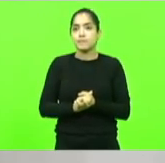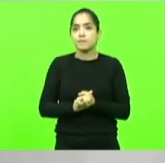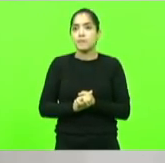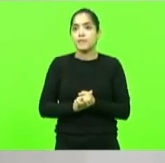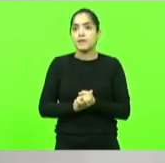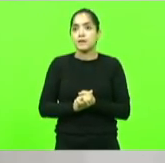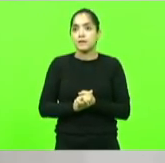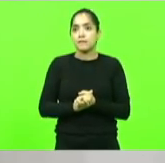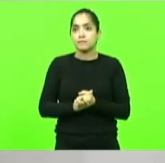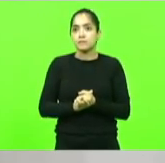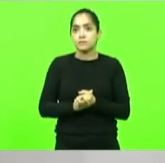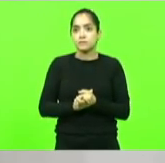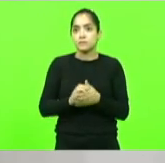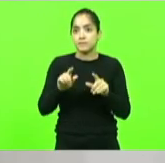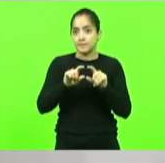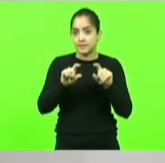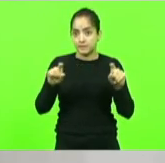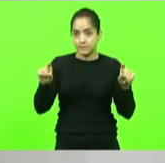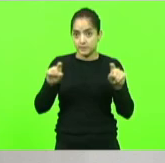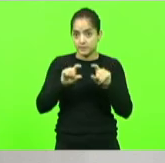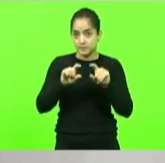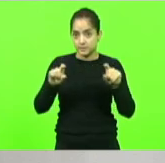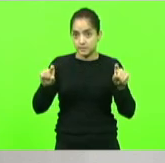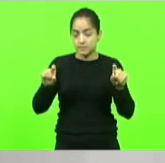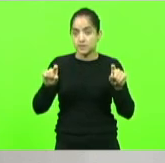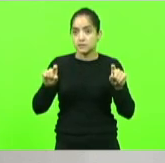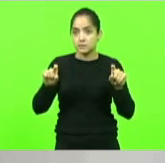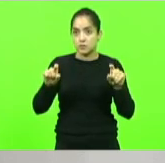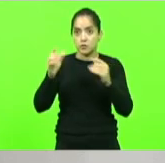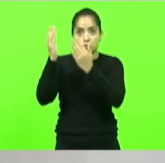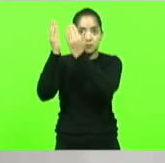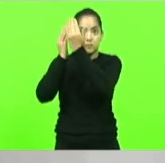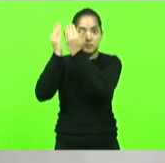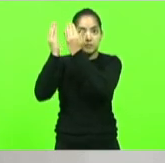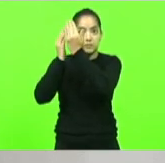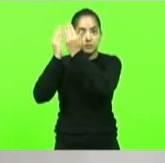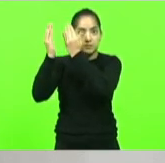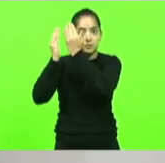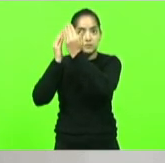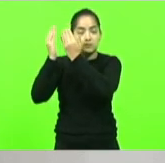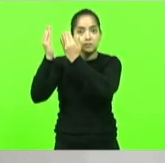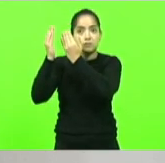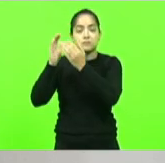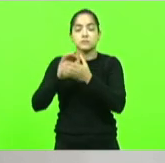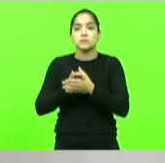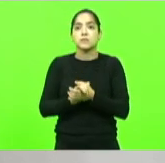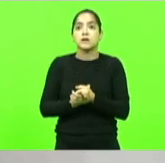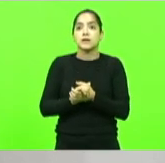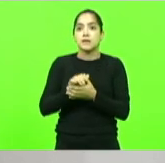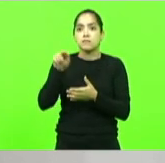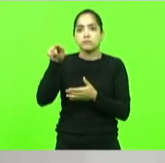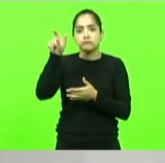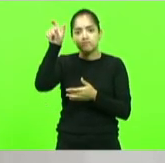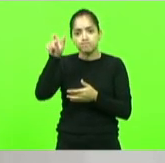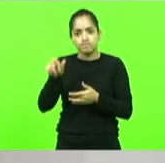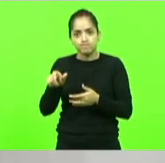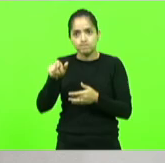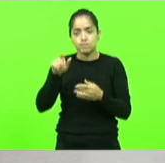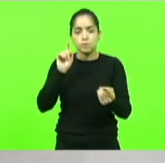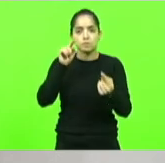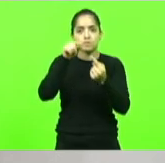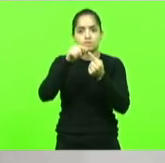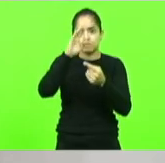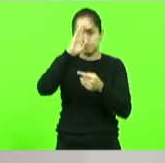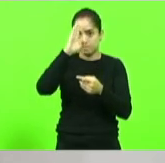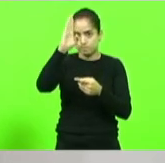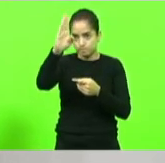parafraseando uma fala breve do psicólogo Carl Gustav Young o objetivo principal da